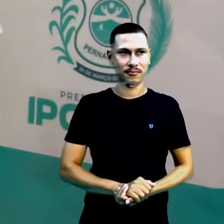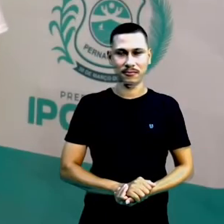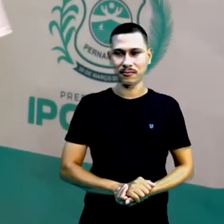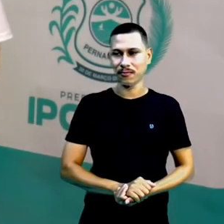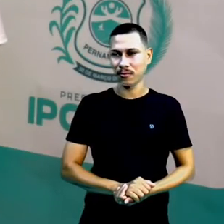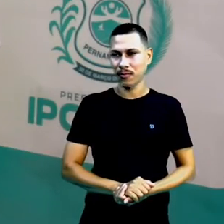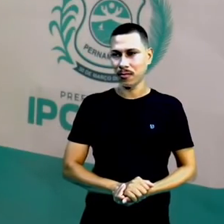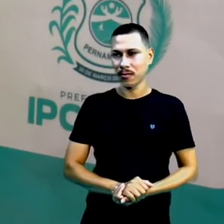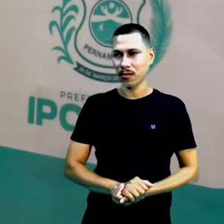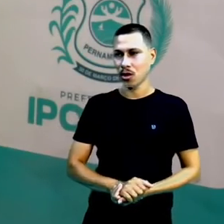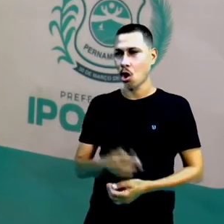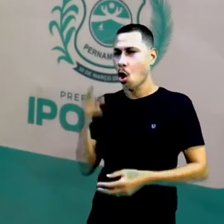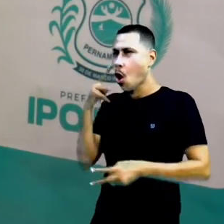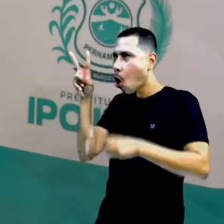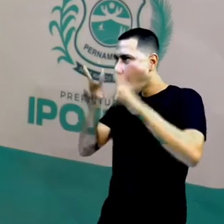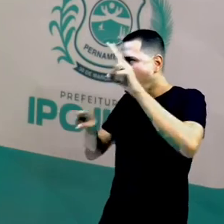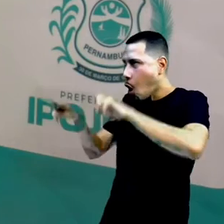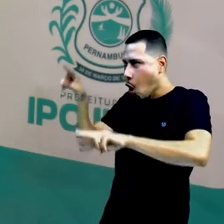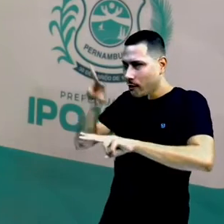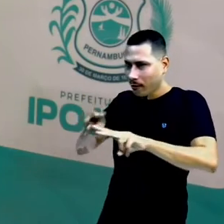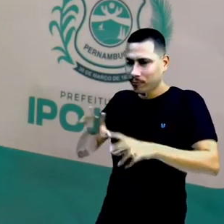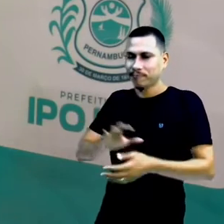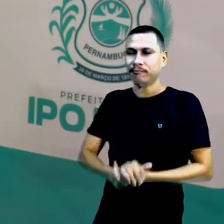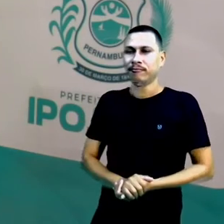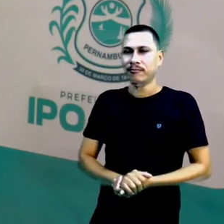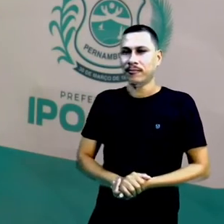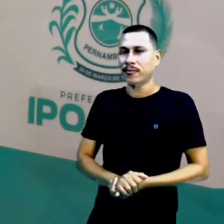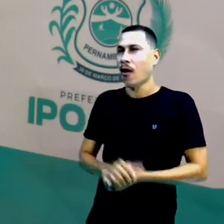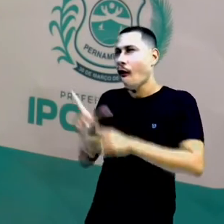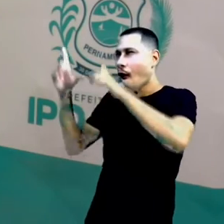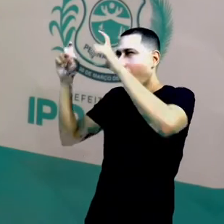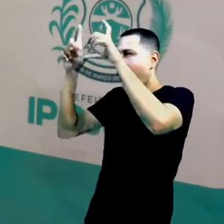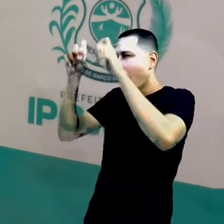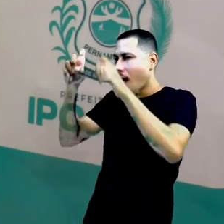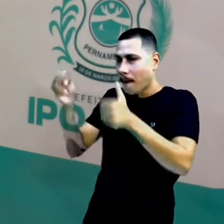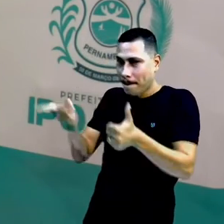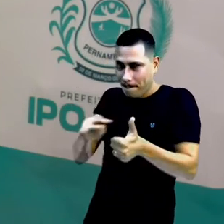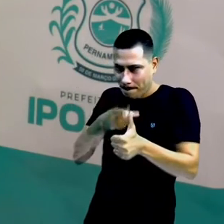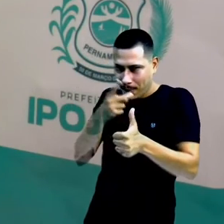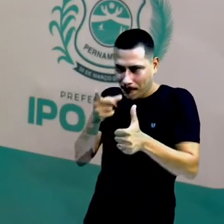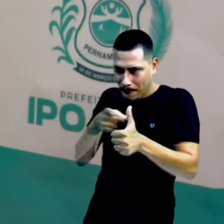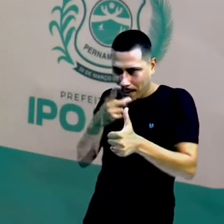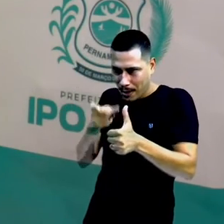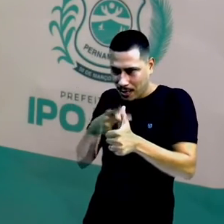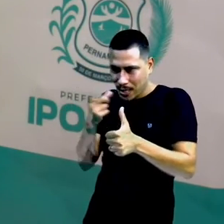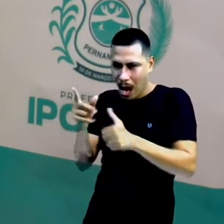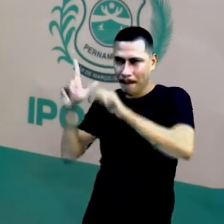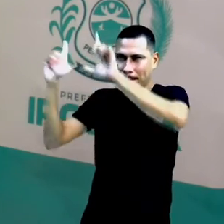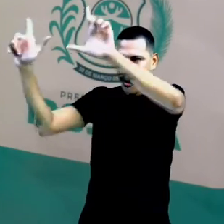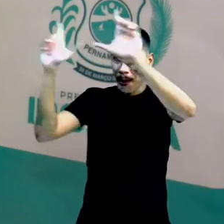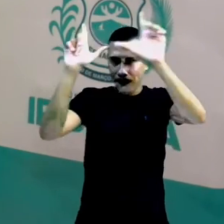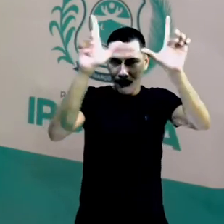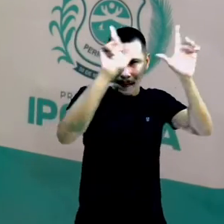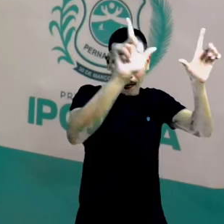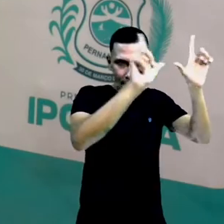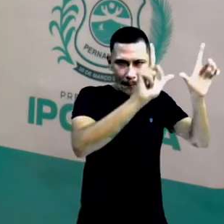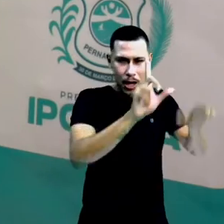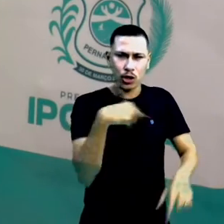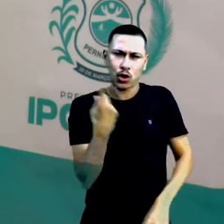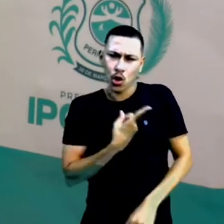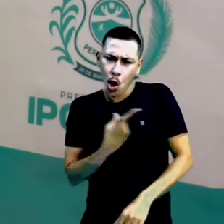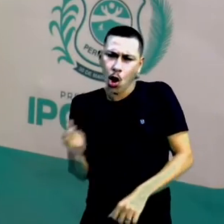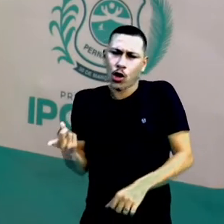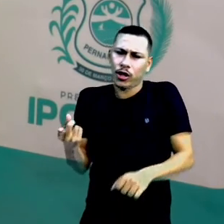observar aqui as imagens, a primeira, que são placas na rua que nós encontramos, ela é